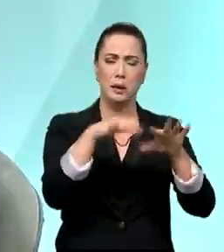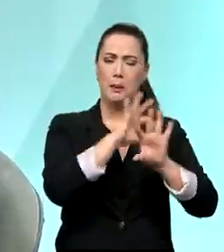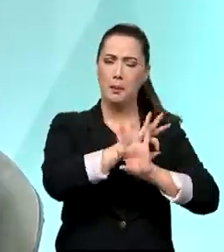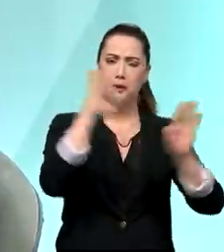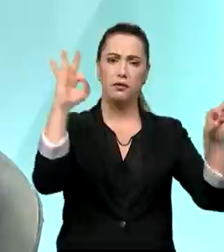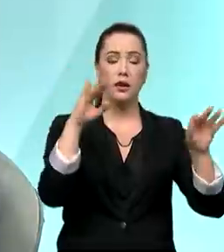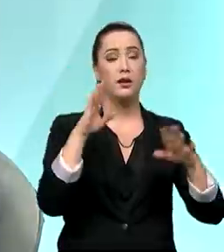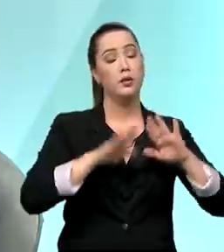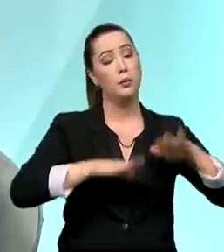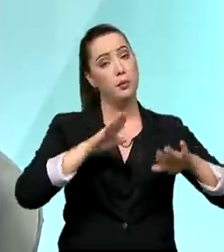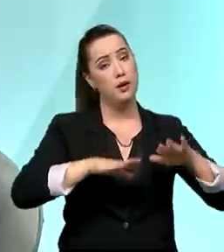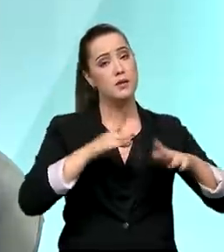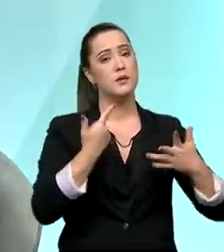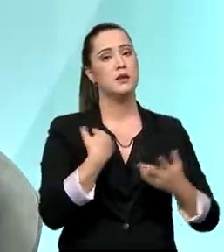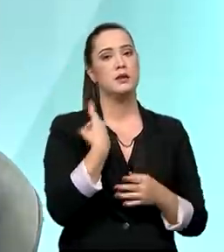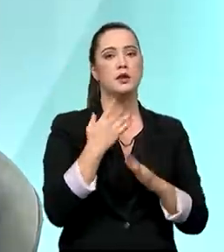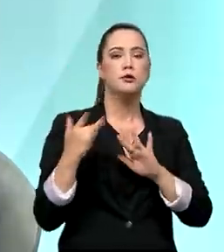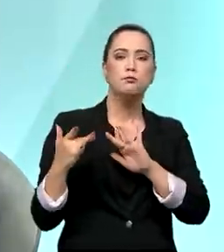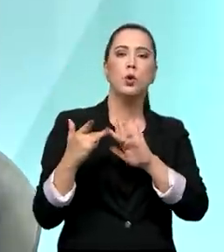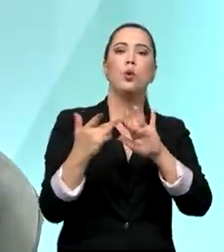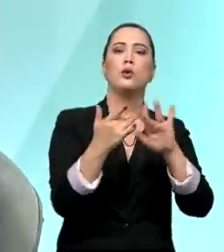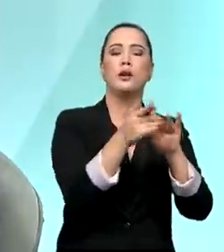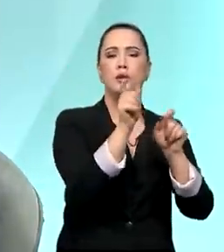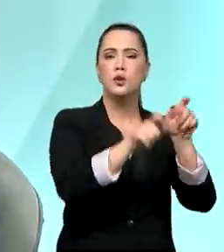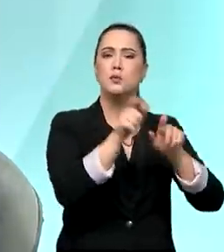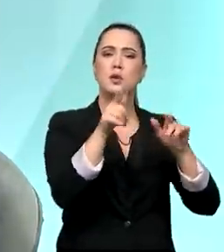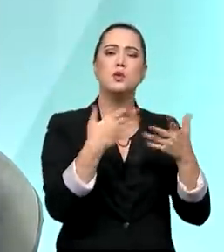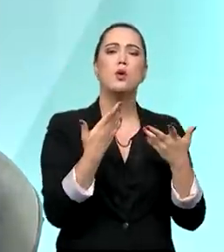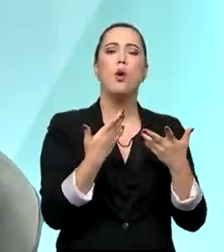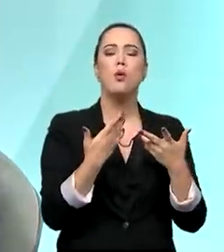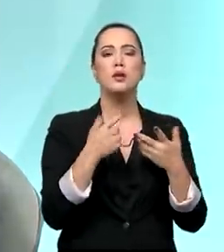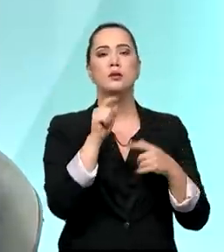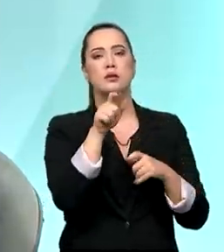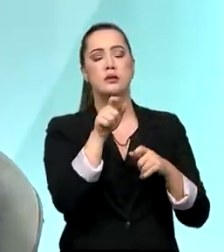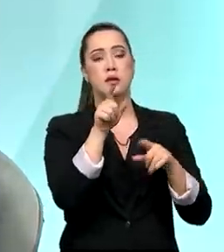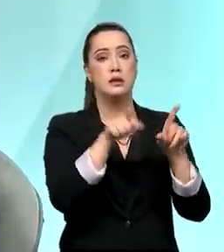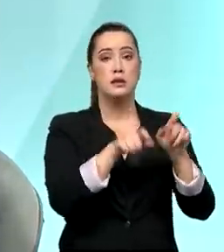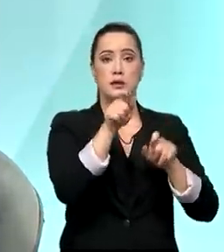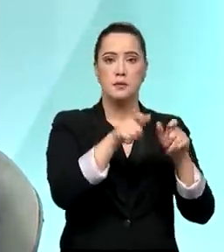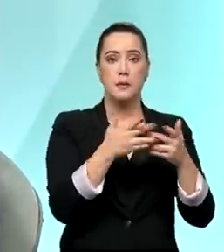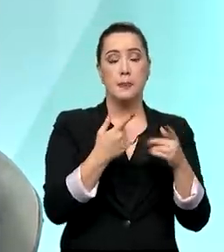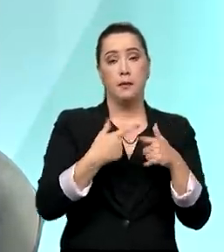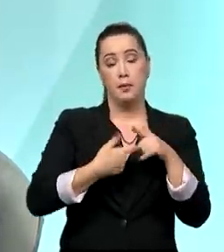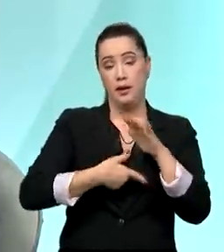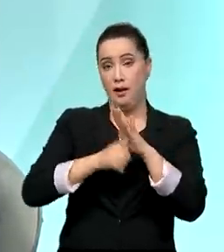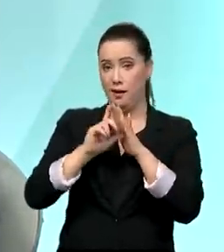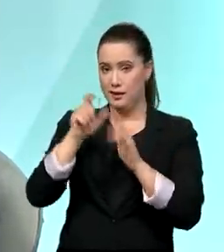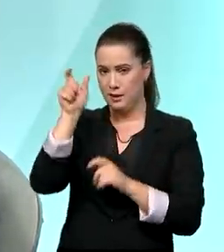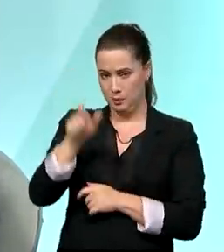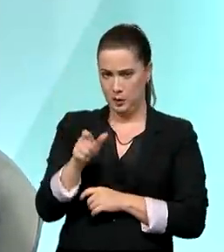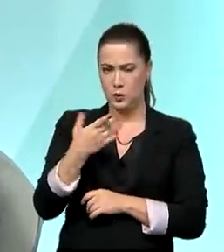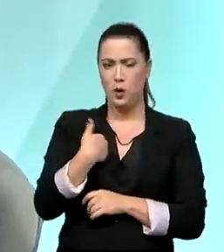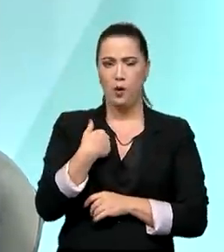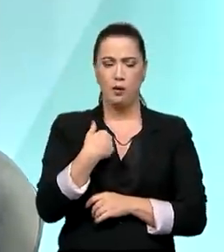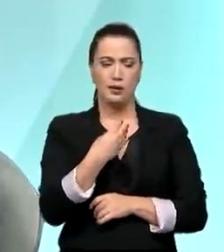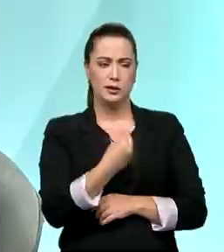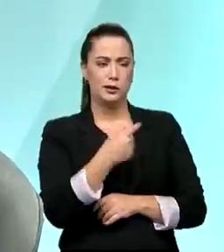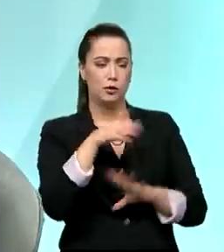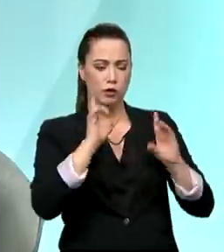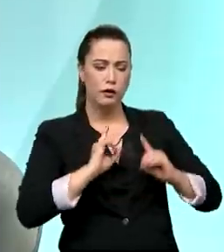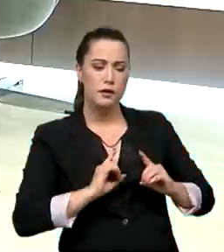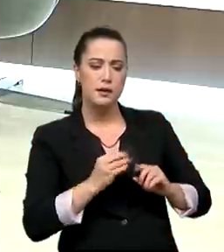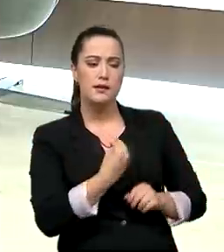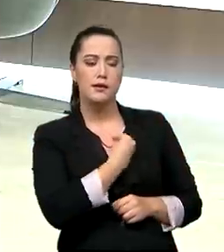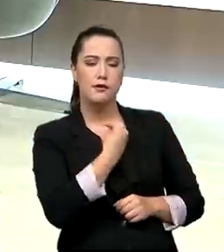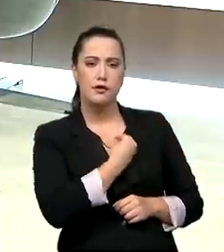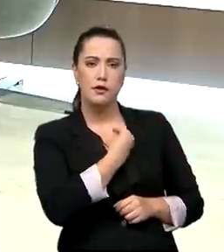vezes conviveram durante muito tempo com algum tipo de preconceito. E os clientes da Caixa, normalmente,